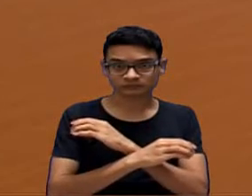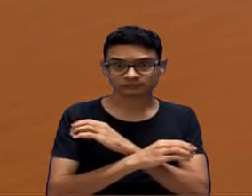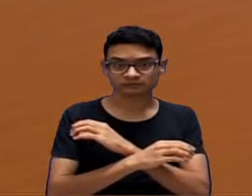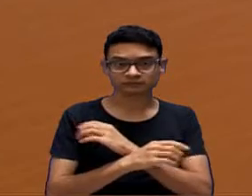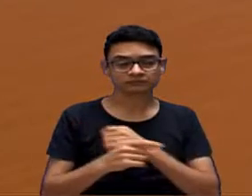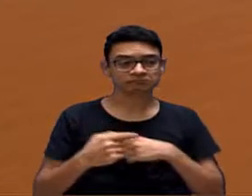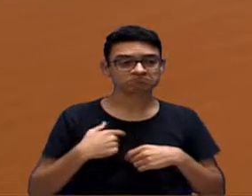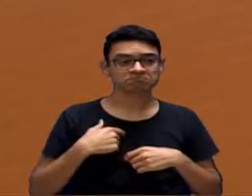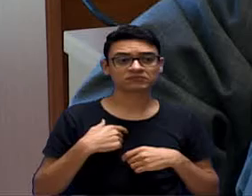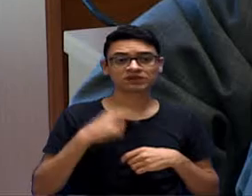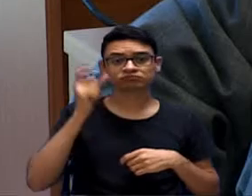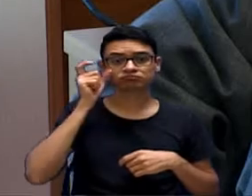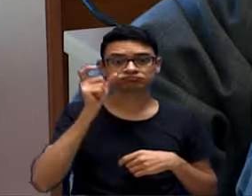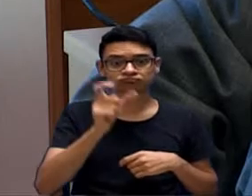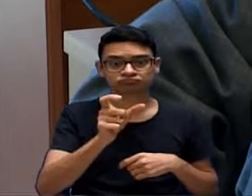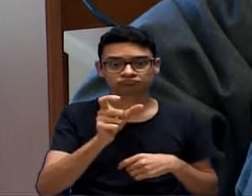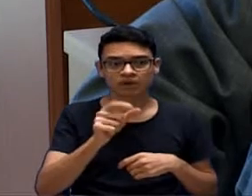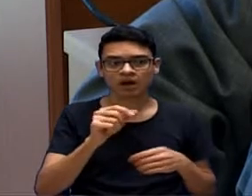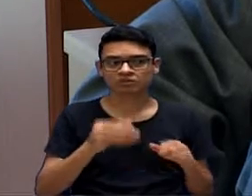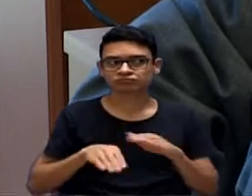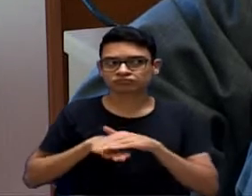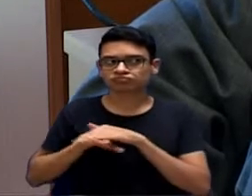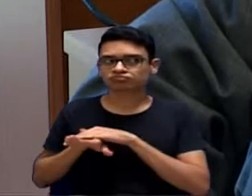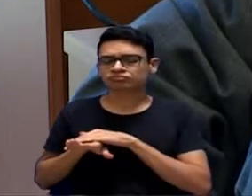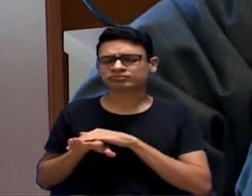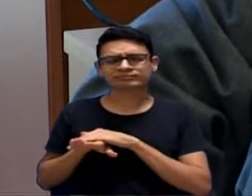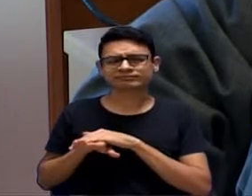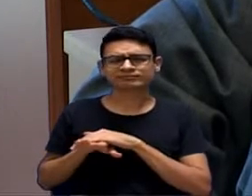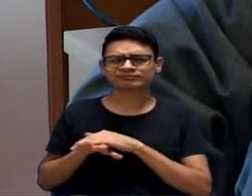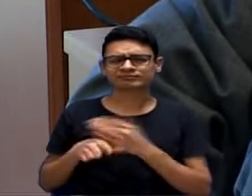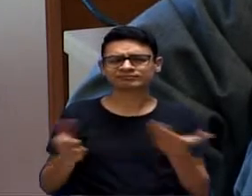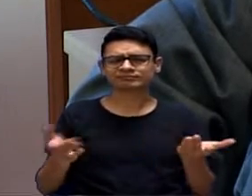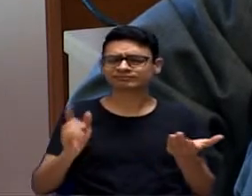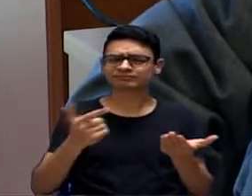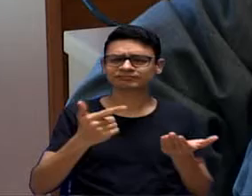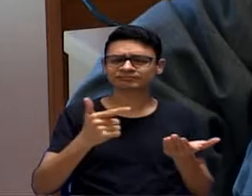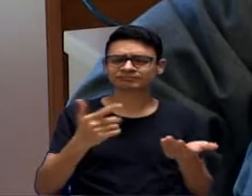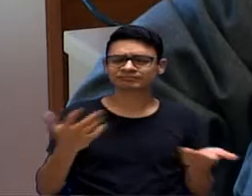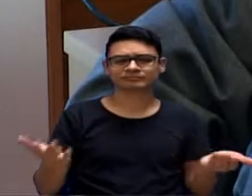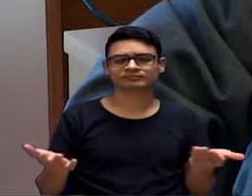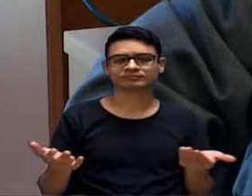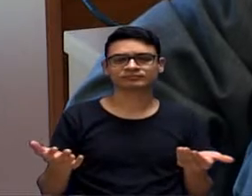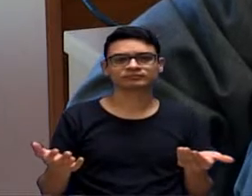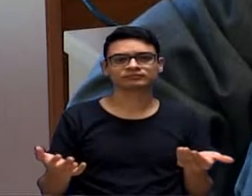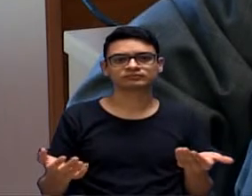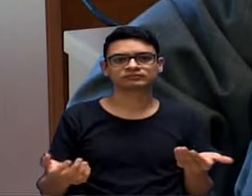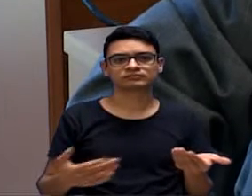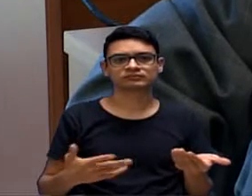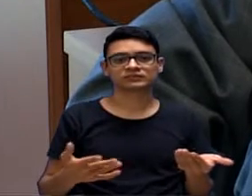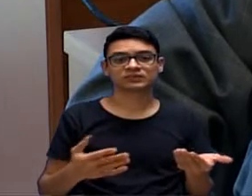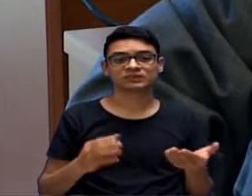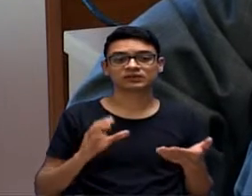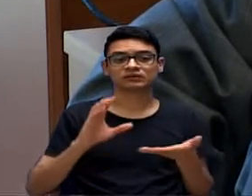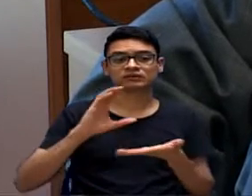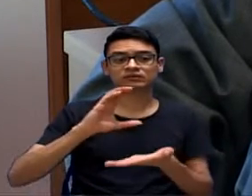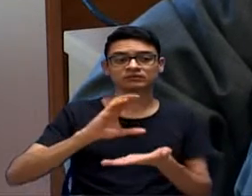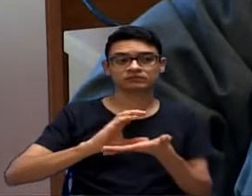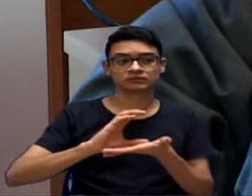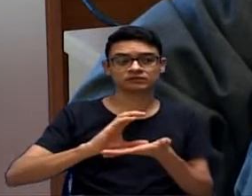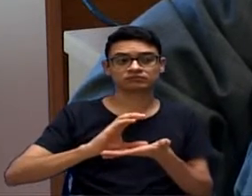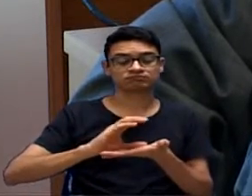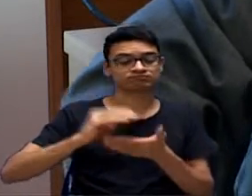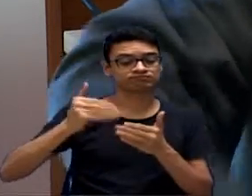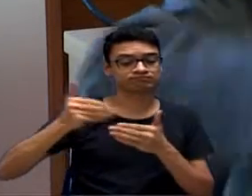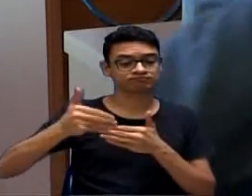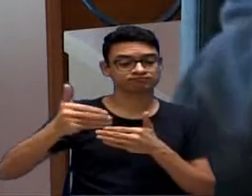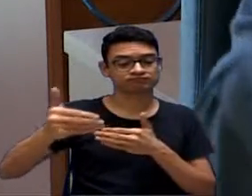não tenho interesse nenhum de segurar nenhum projeto lá. As comissões, evidentemente, é a que eu falei naquela hora. Tem que começar a caminhar.